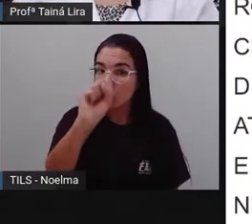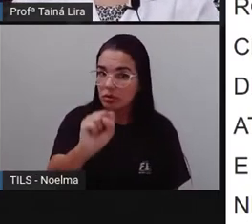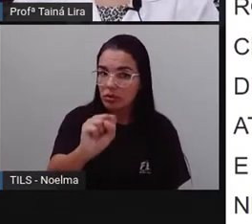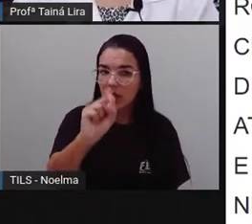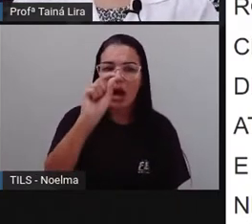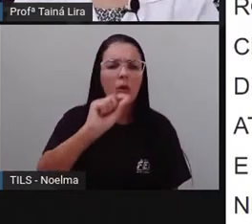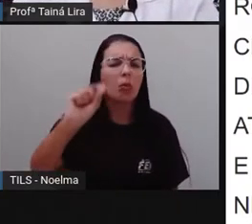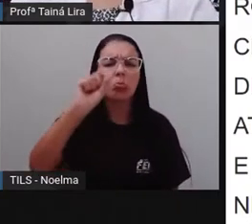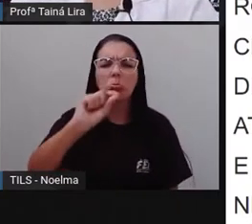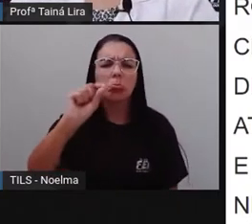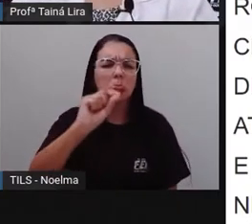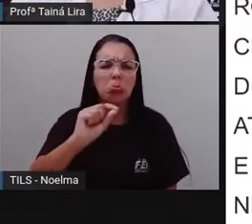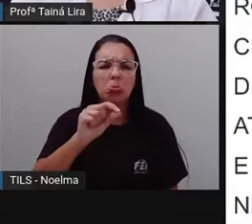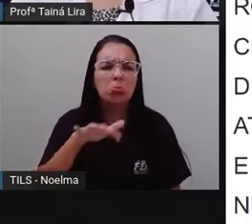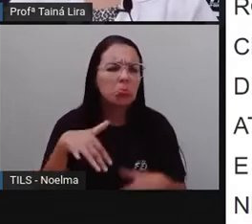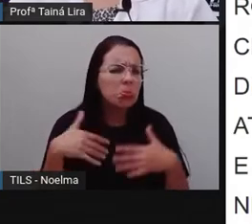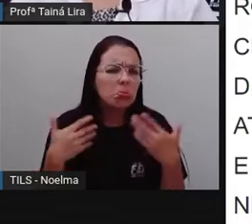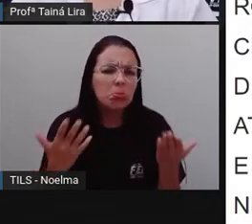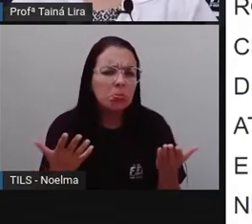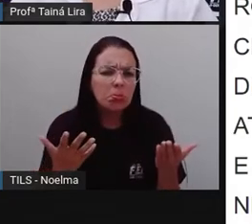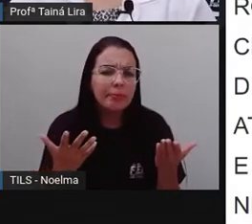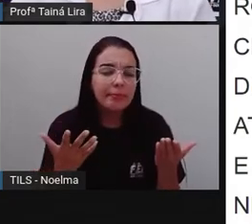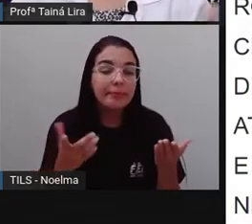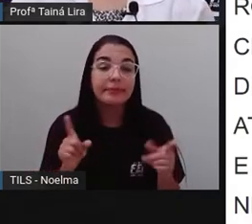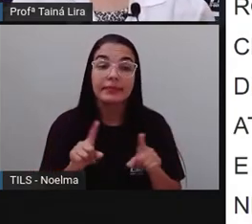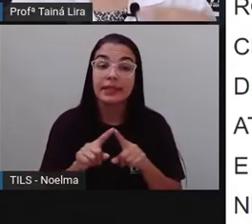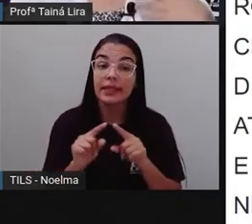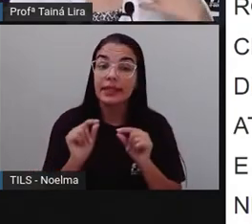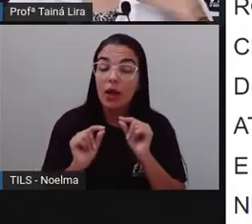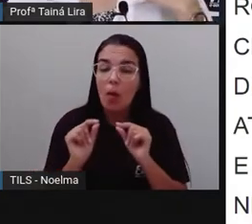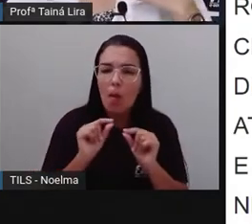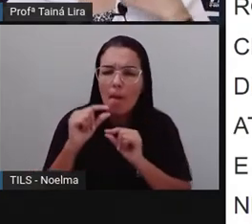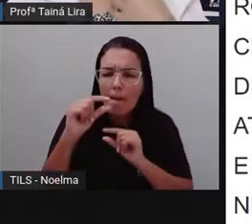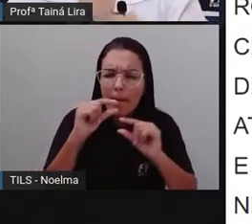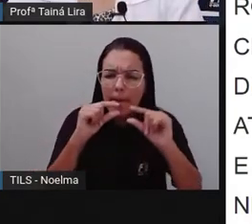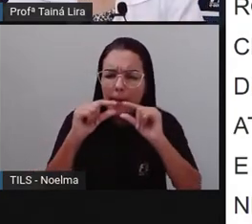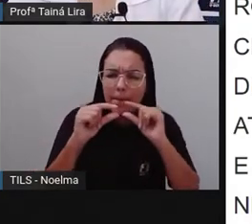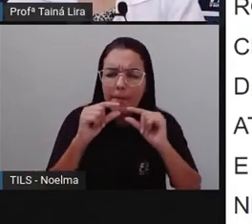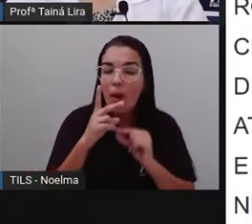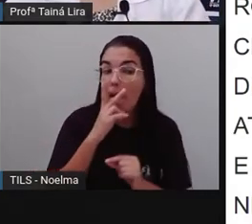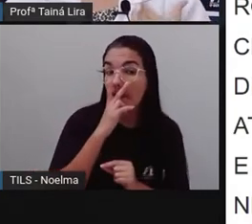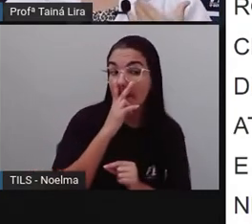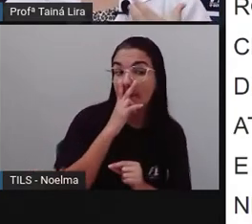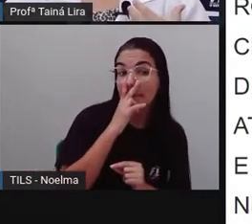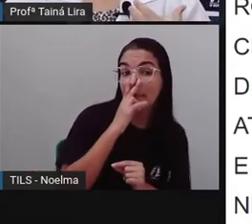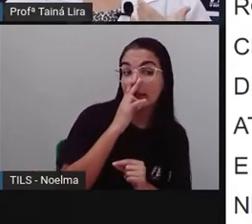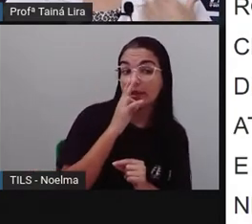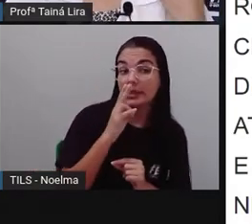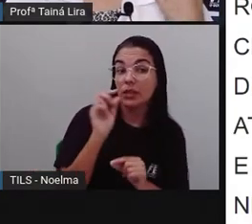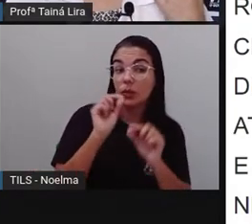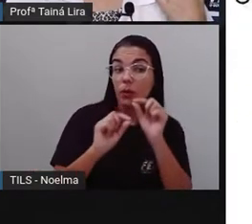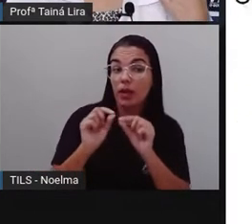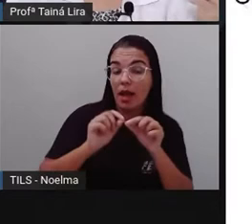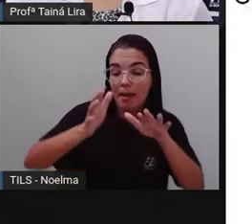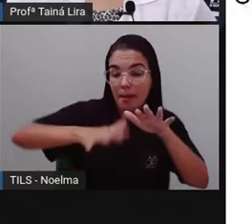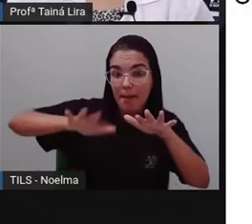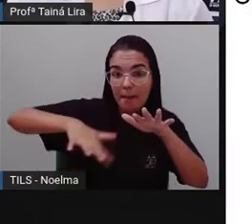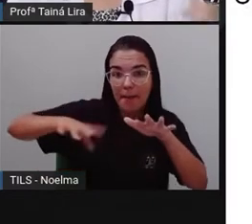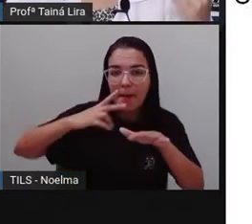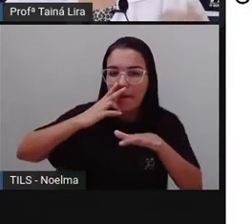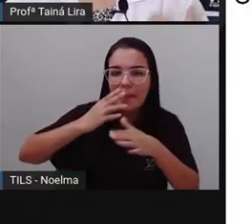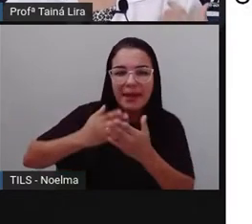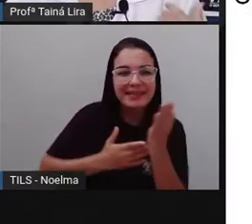e o que são ribeirinhos? É um pouco parecido, se você observar a imagem, lá com os caissaras, ó,